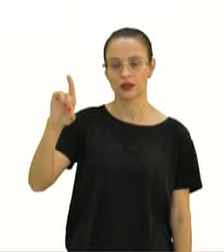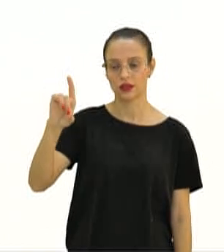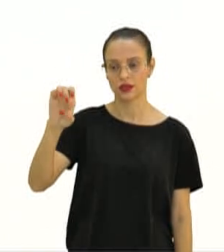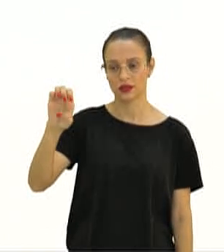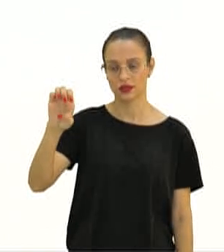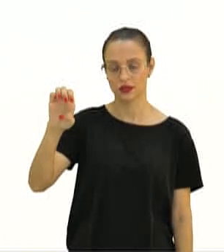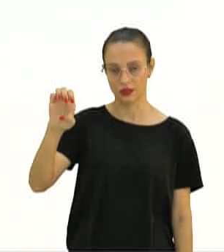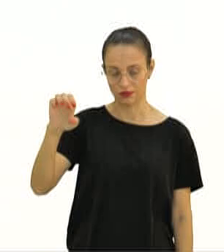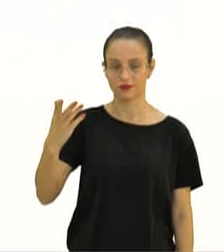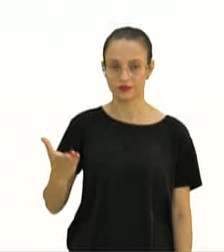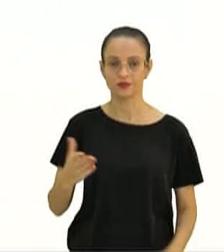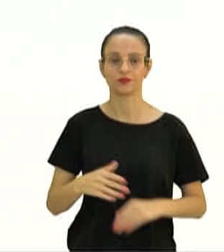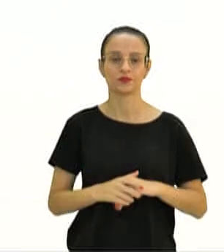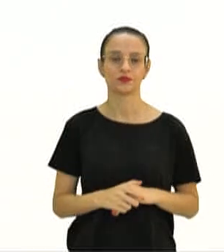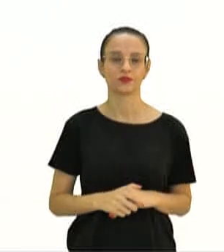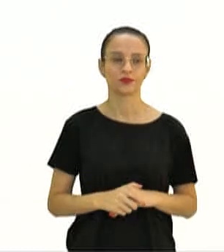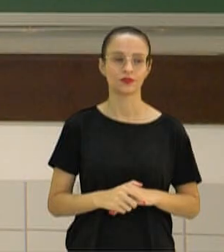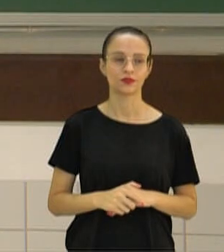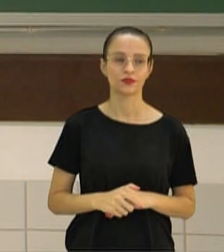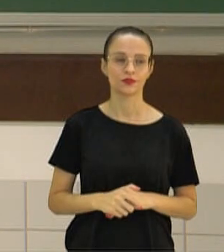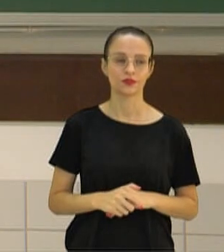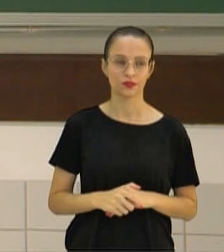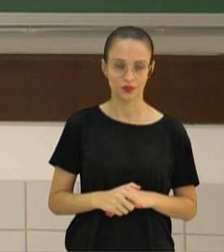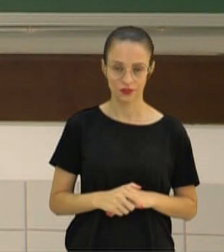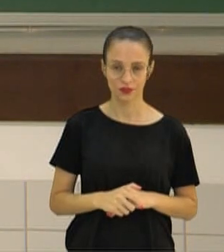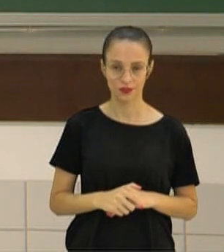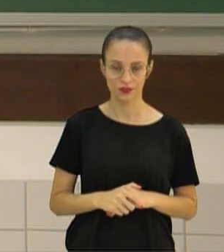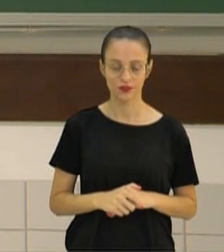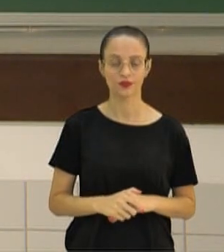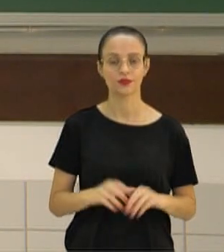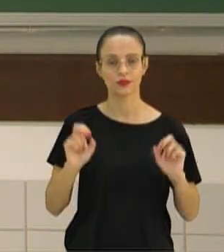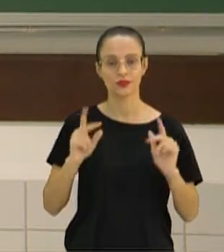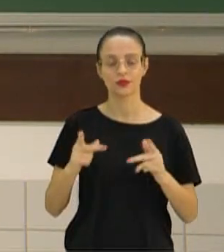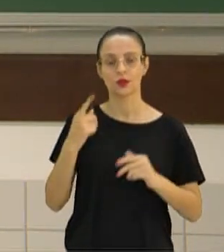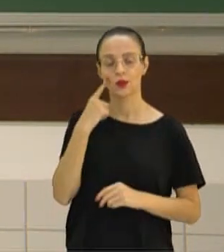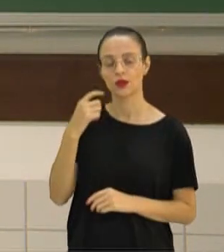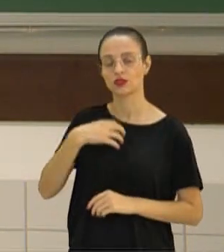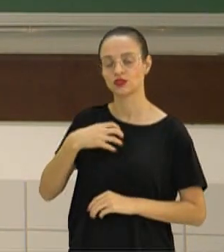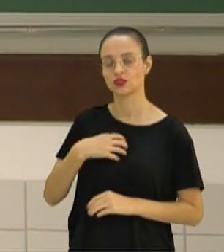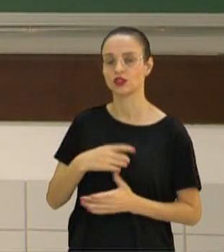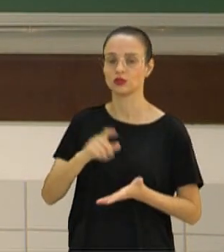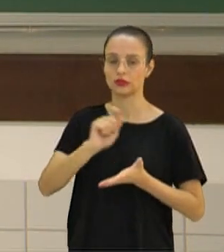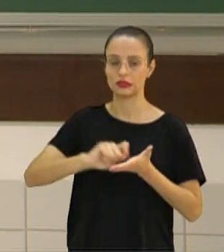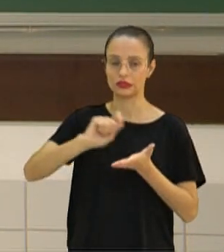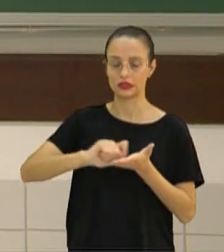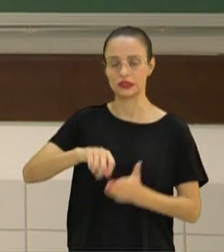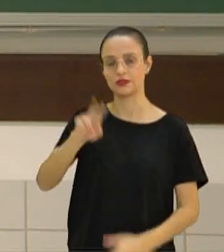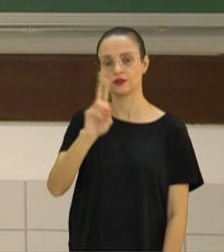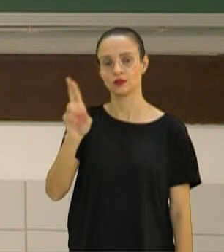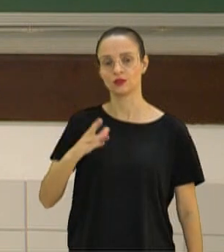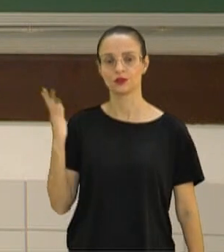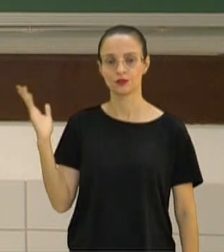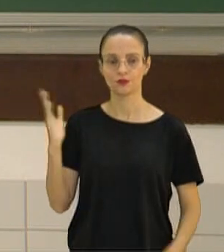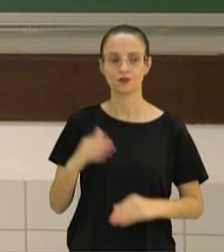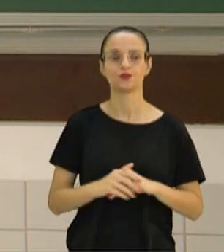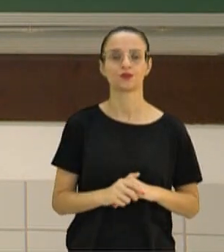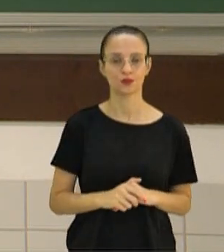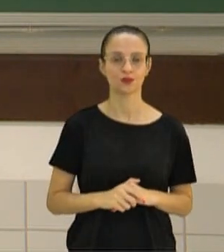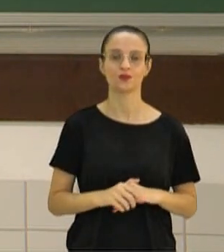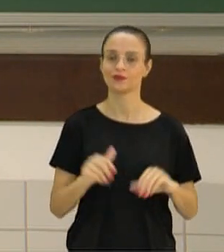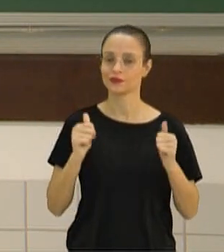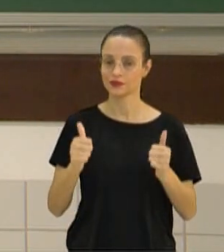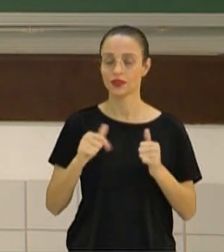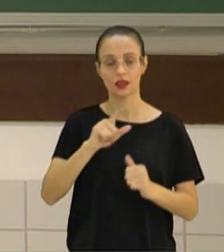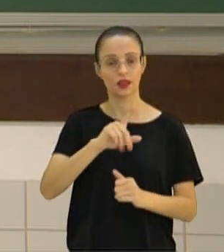Então ali eu vou esquecer que existe um A entre o D e o E. Então, caníde e também eu tenho Arecace. Belezinha?